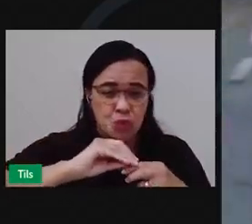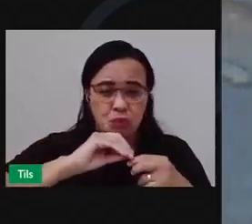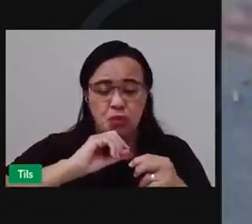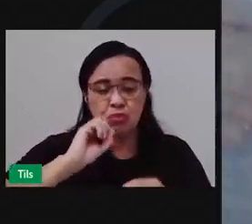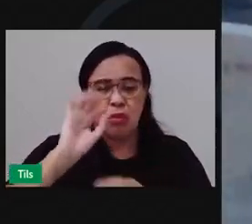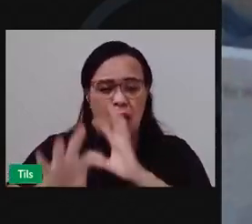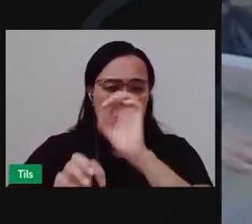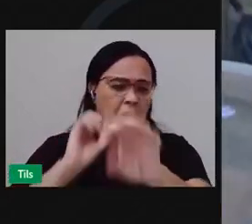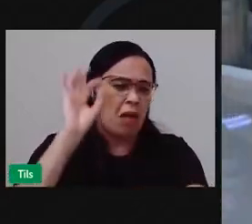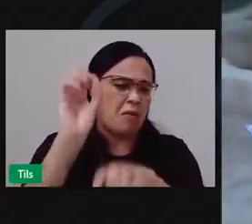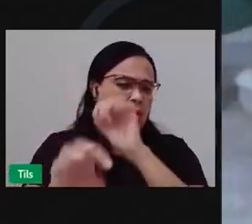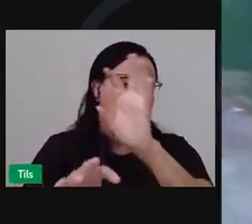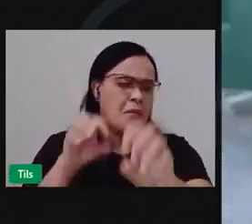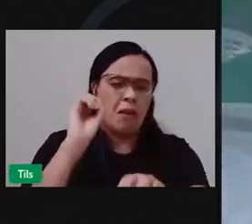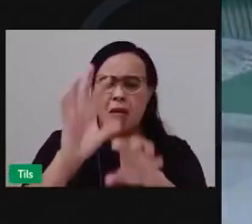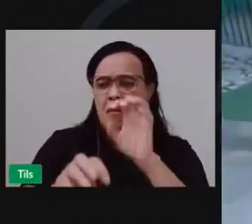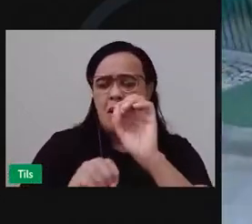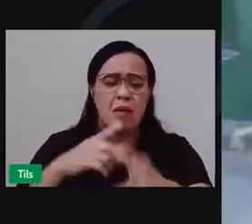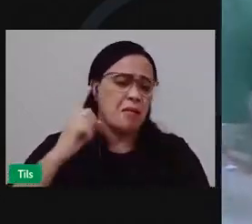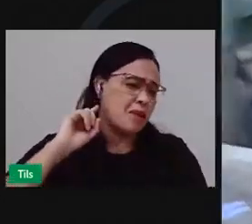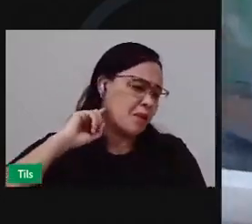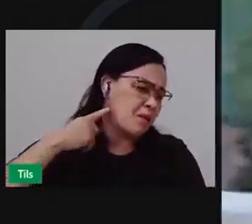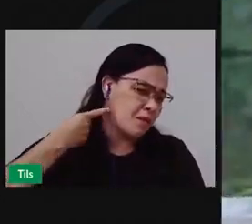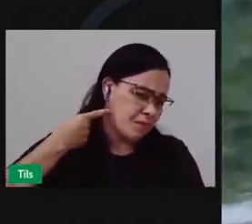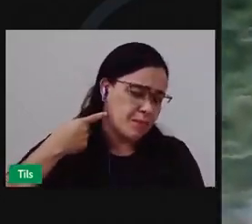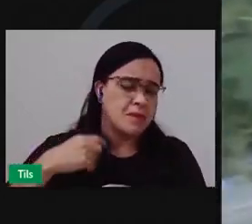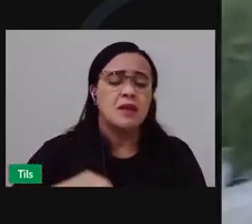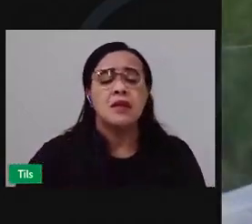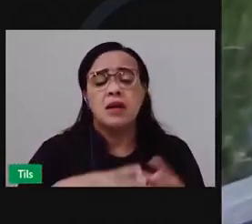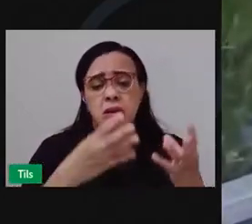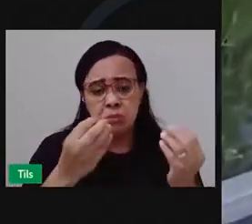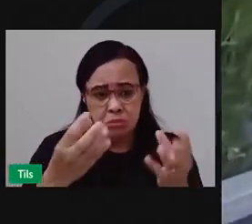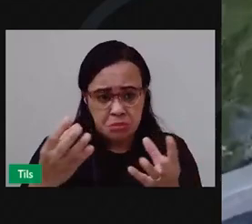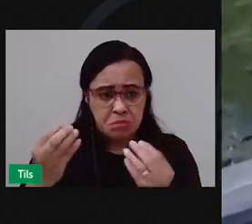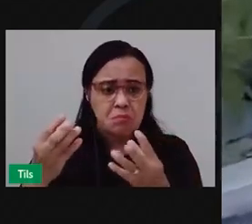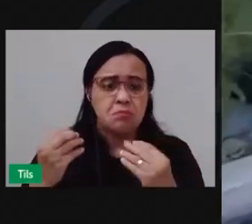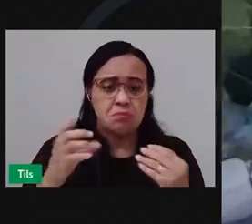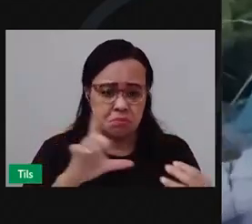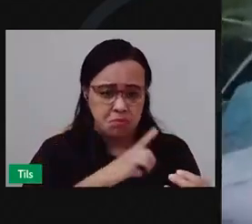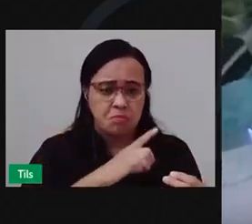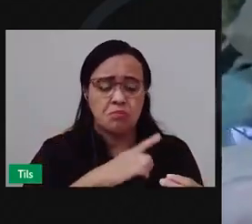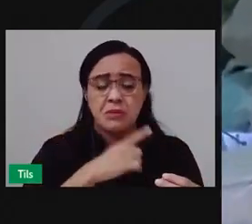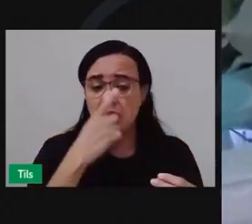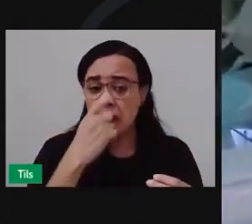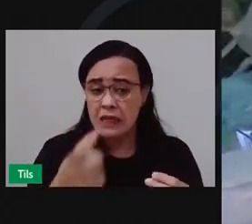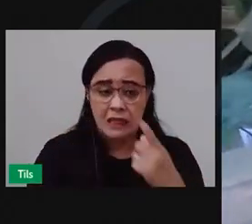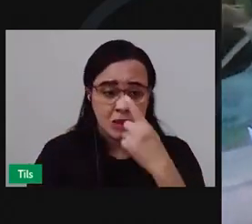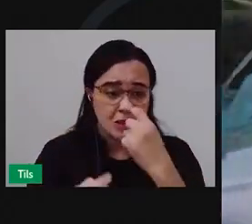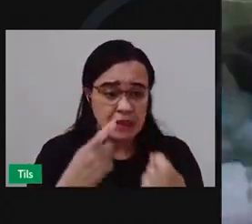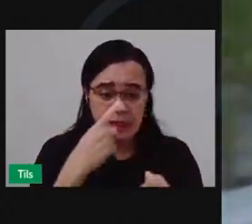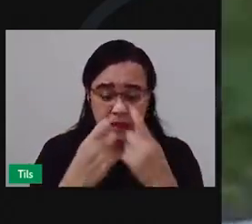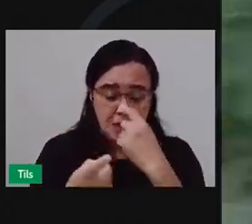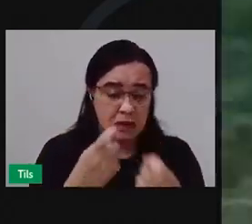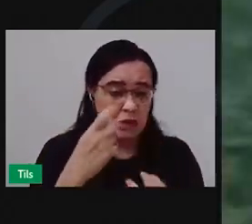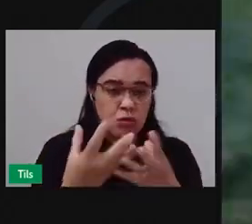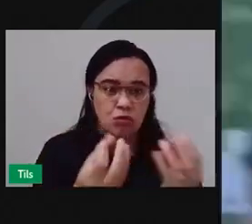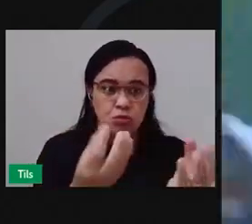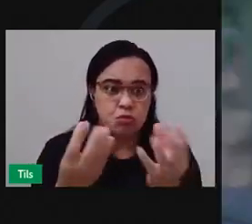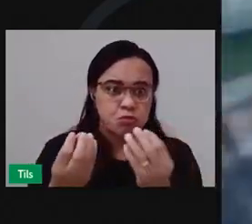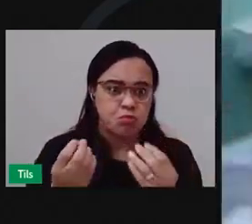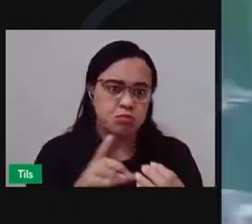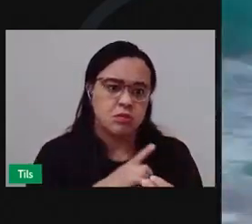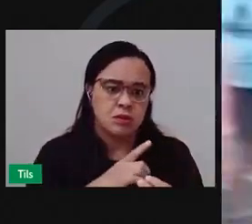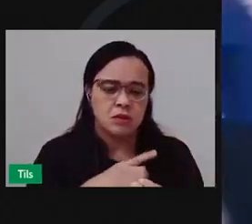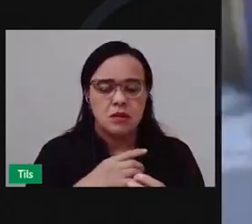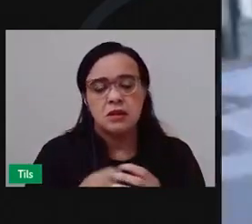aqui. E aí o pessoal vai jogando entulho, tem um pedaço de muro ali, tem muito lixo. Deixa eu conversar logo com a dona Gil, que está aqui. Como